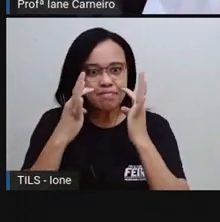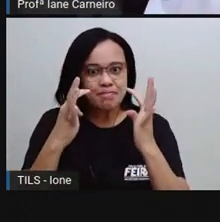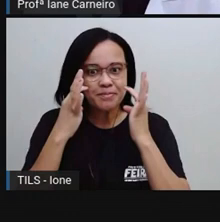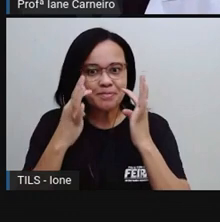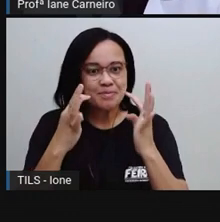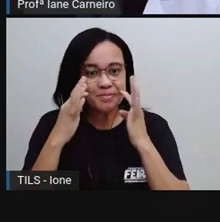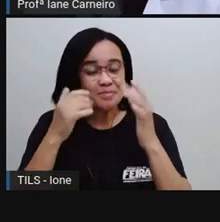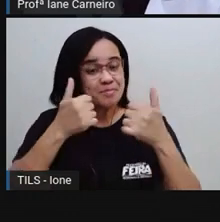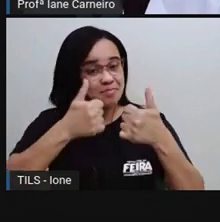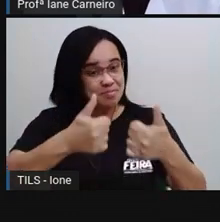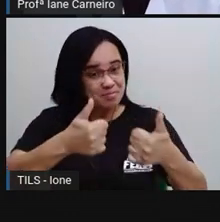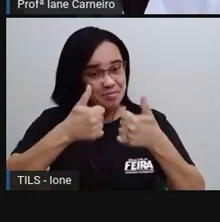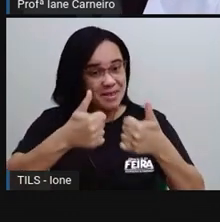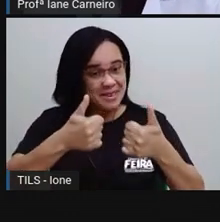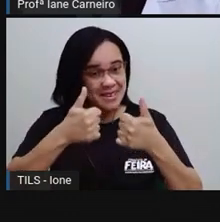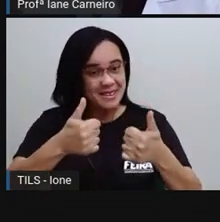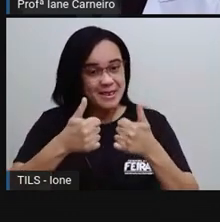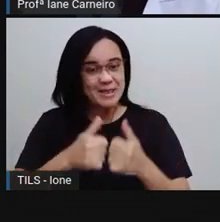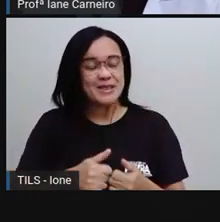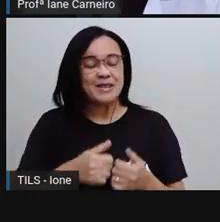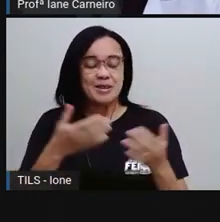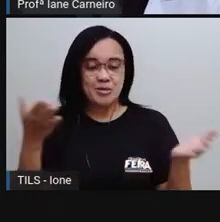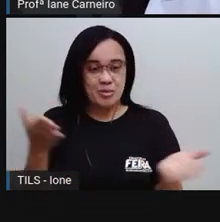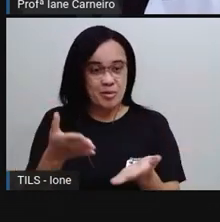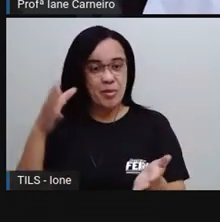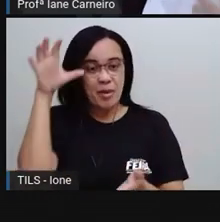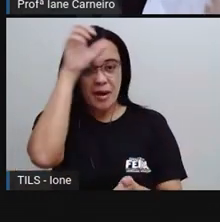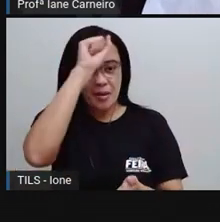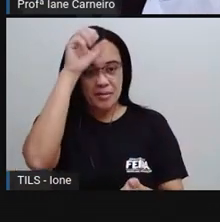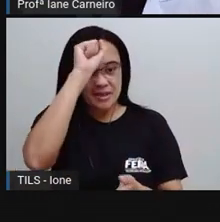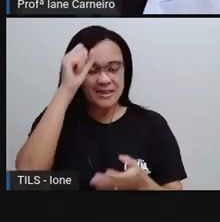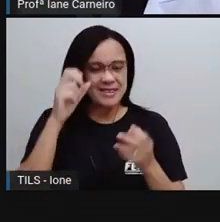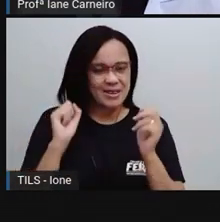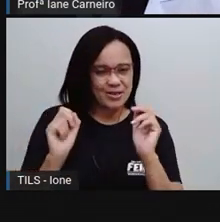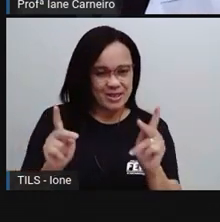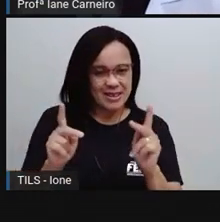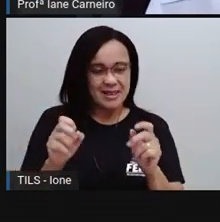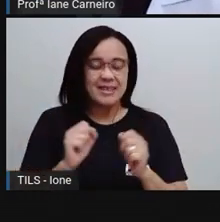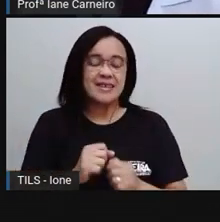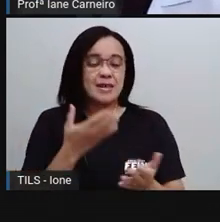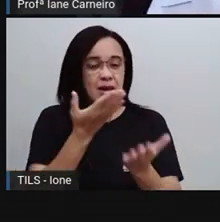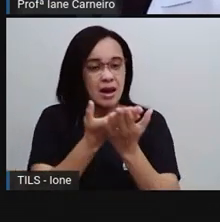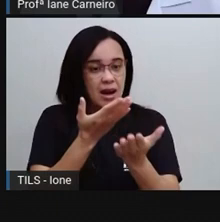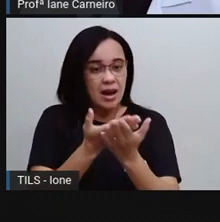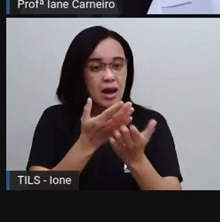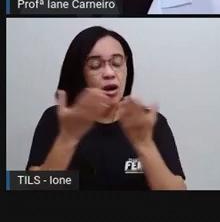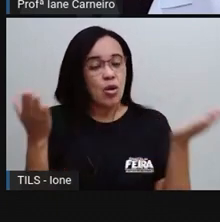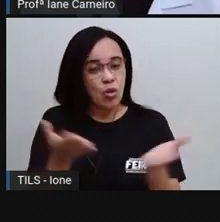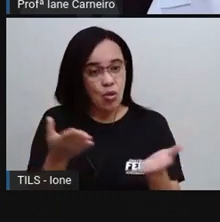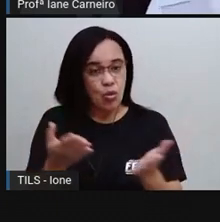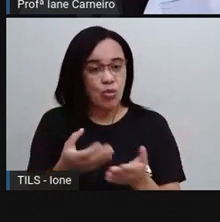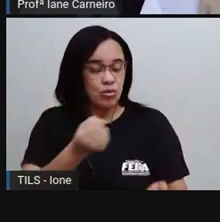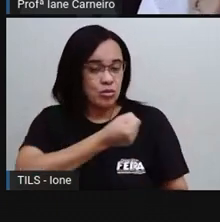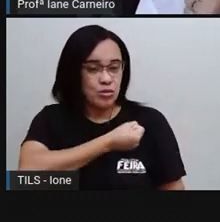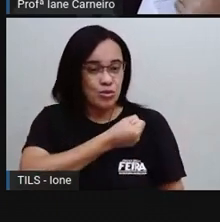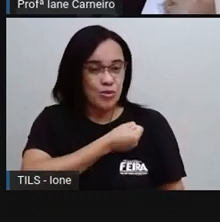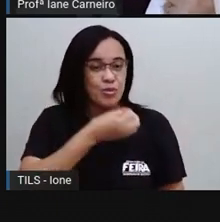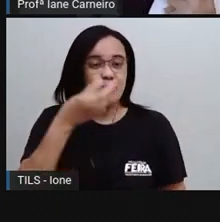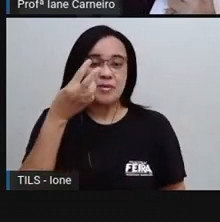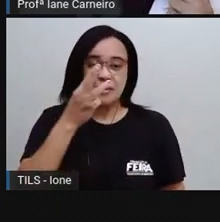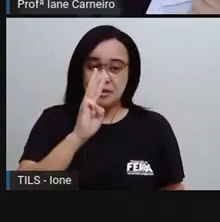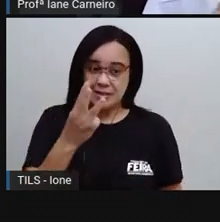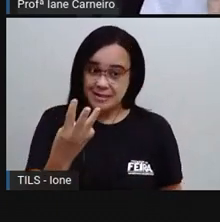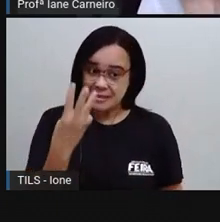pra entender tudo que nós estamos aprendendo aqui hoje, tá joia? Então a aula de hoje é a aula de número 38, uma aula de